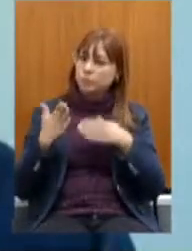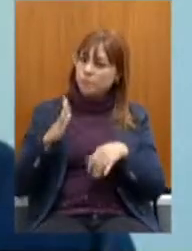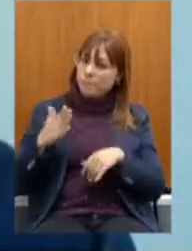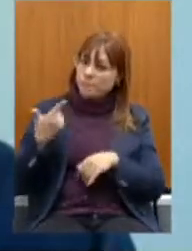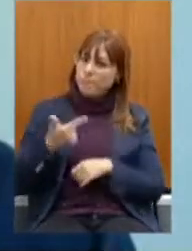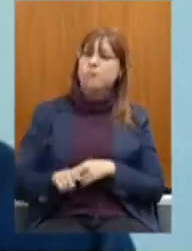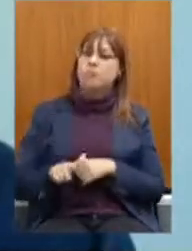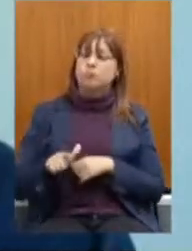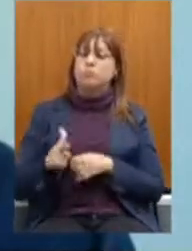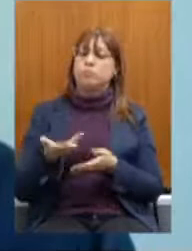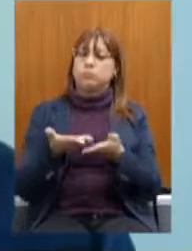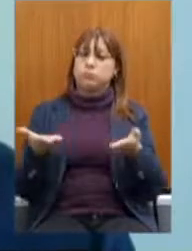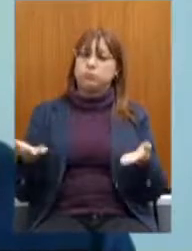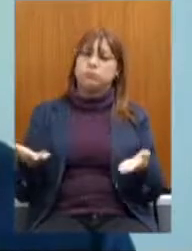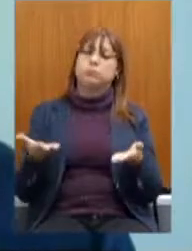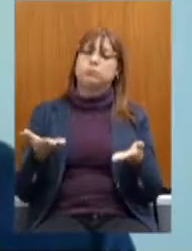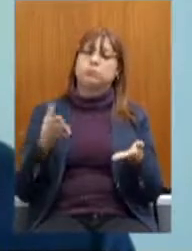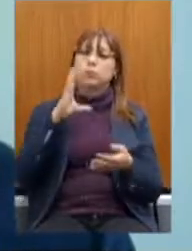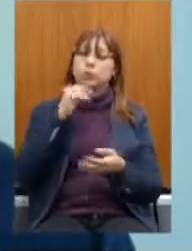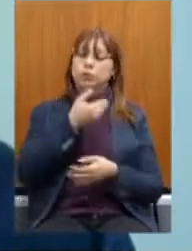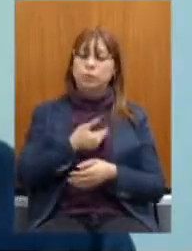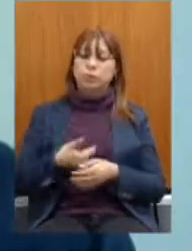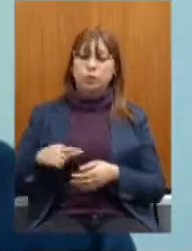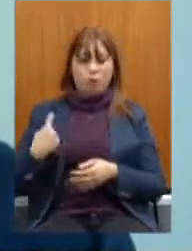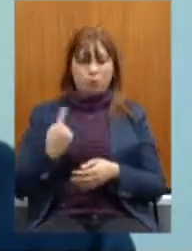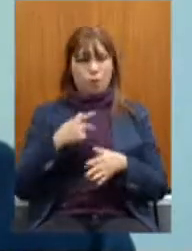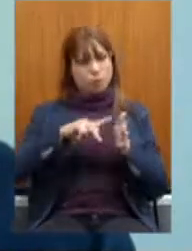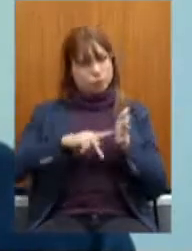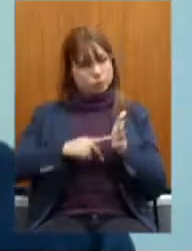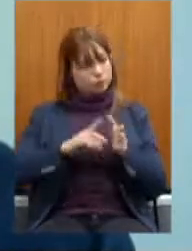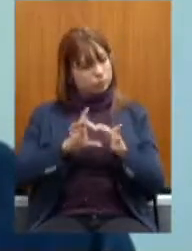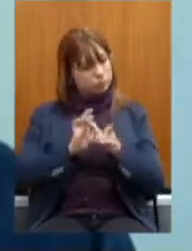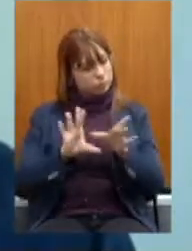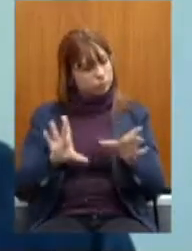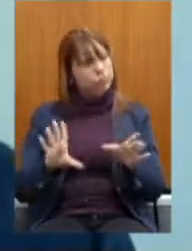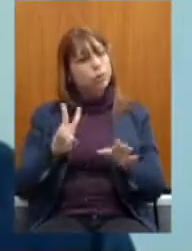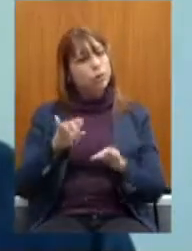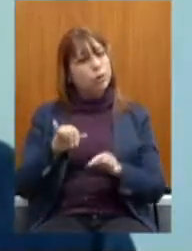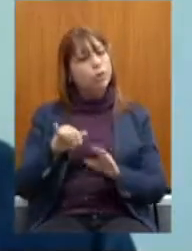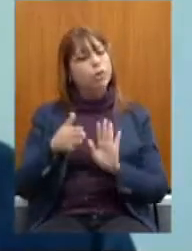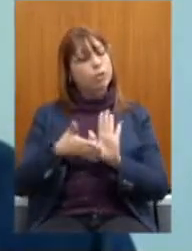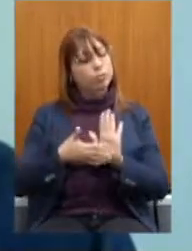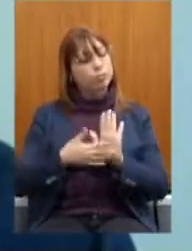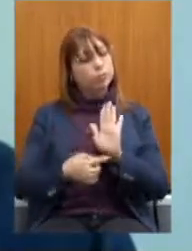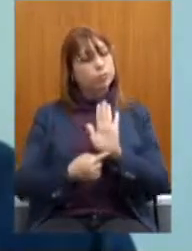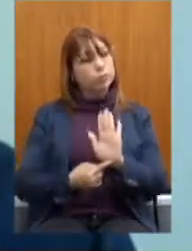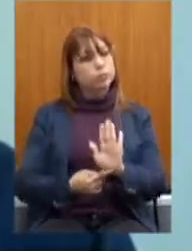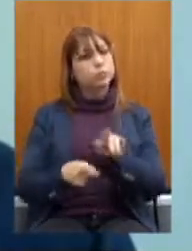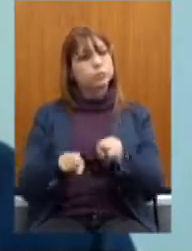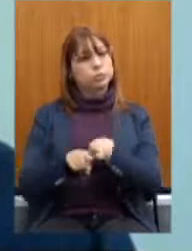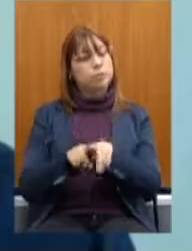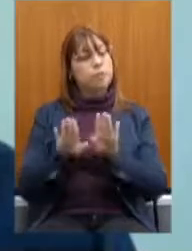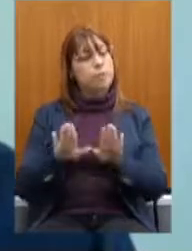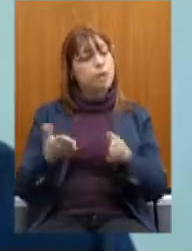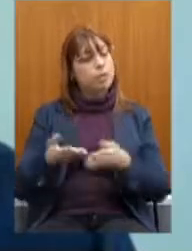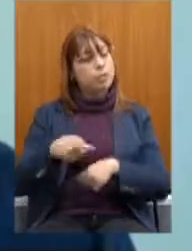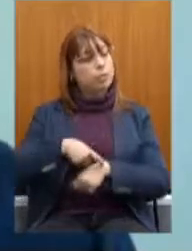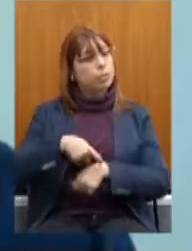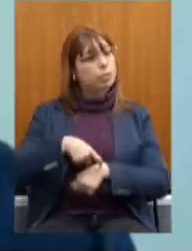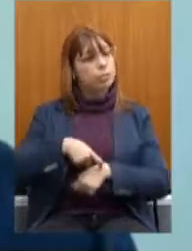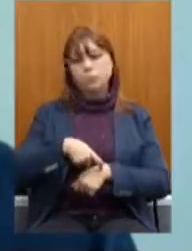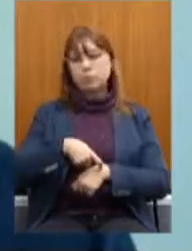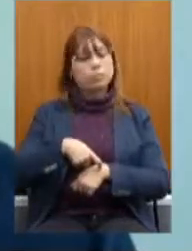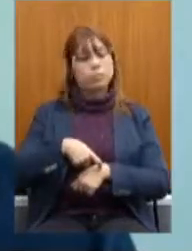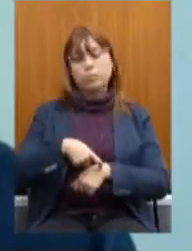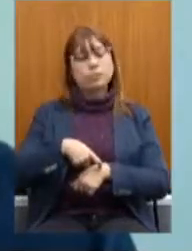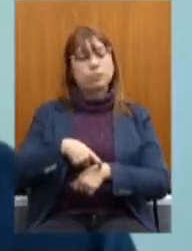O sindicato Ele está Aberto E vai colocar Algumas propostas Sim Mas acha Que esse tempo Não é o tempo